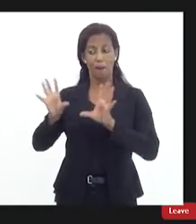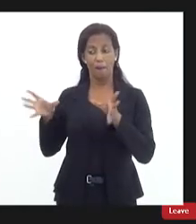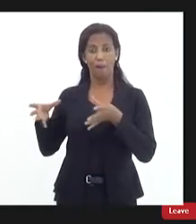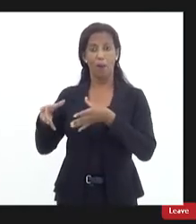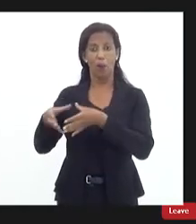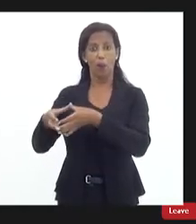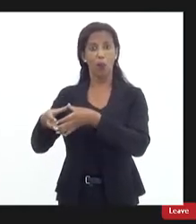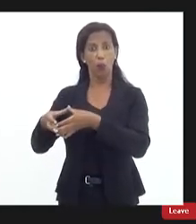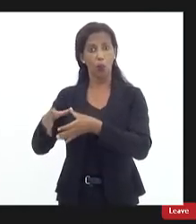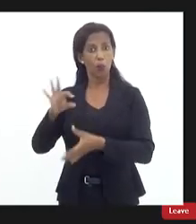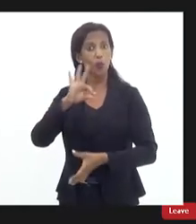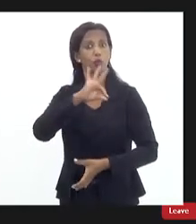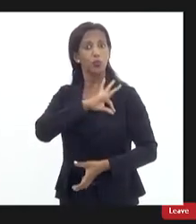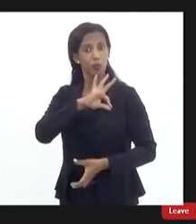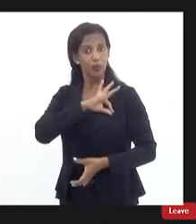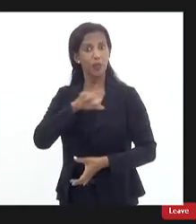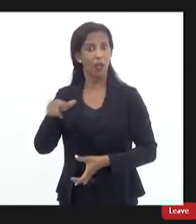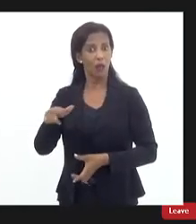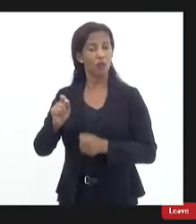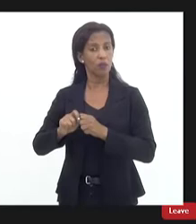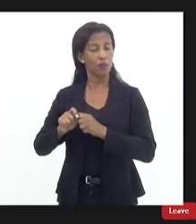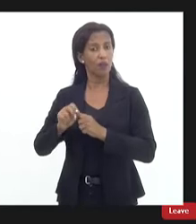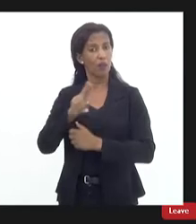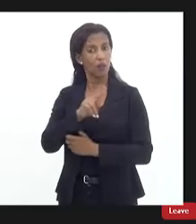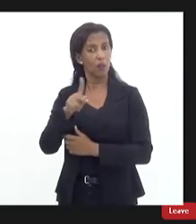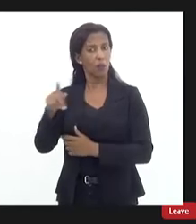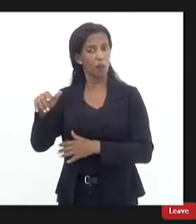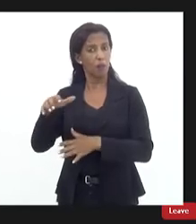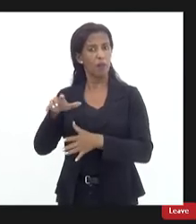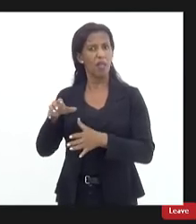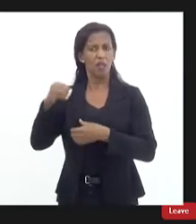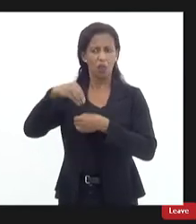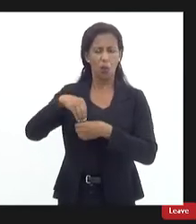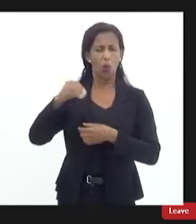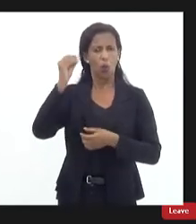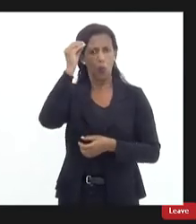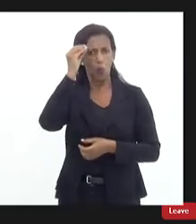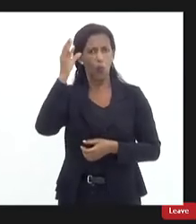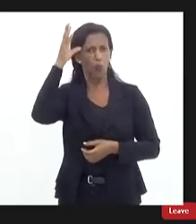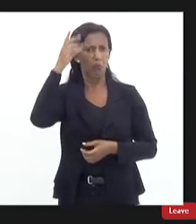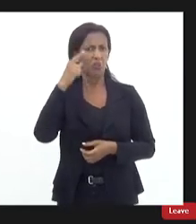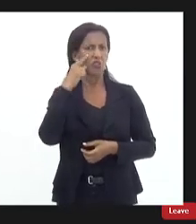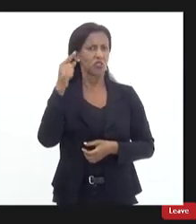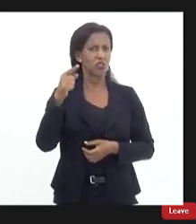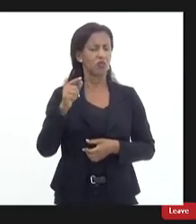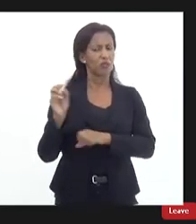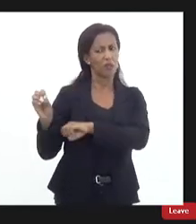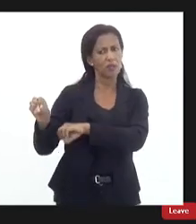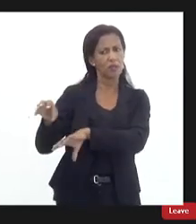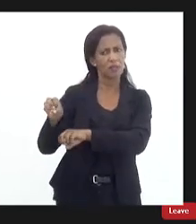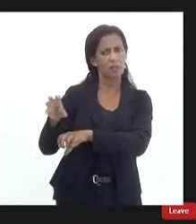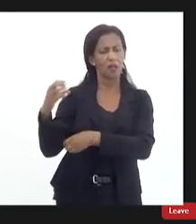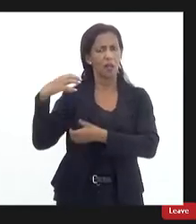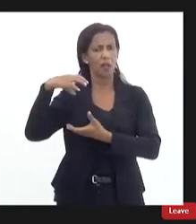policiais que tem alguma habilidade seja na área cultural a gente vê vários músicos dando aulas de